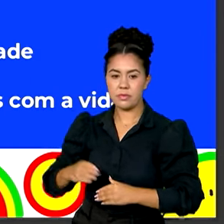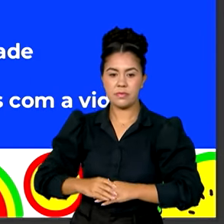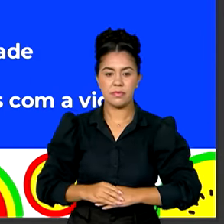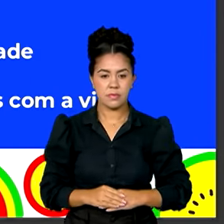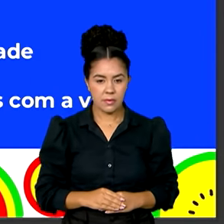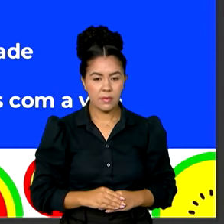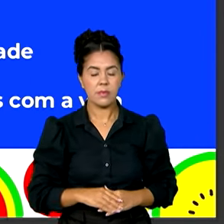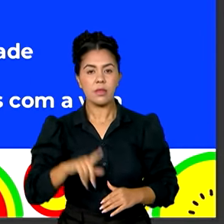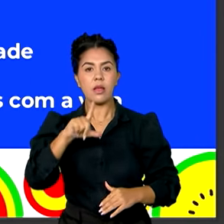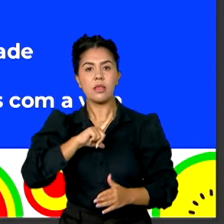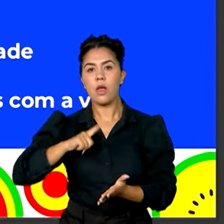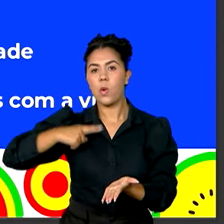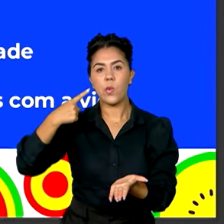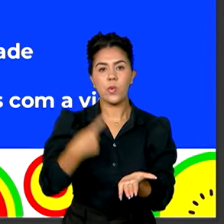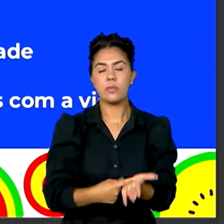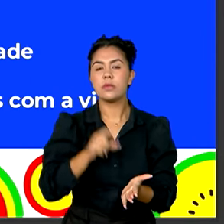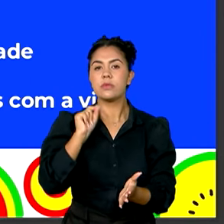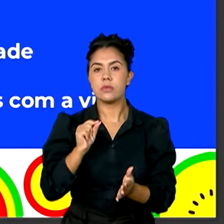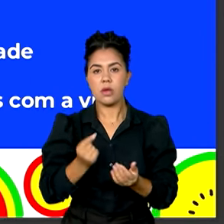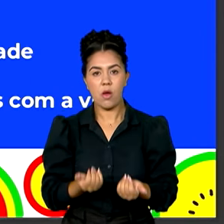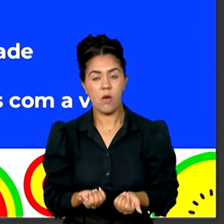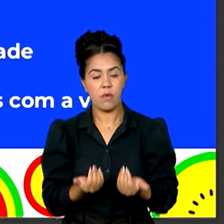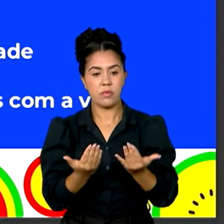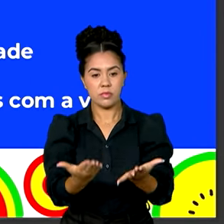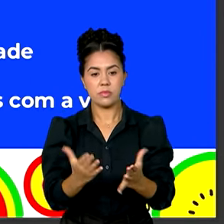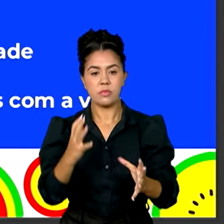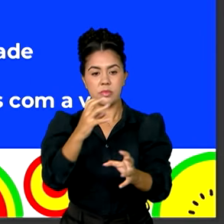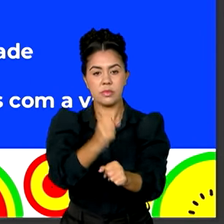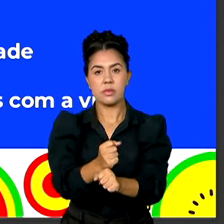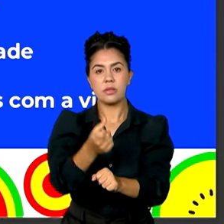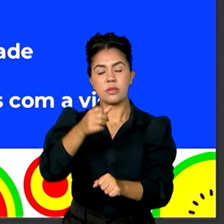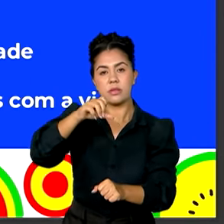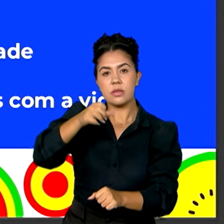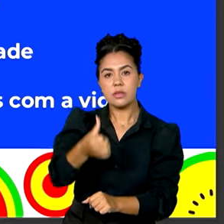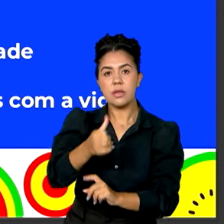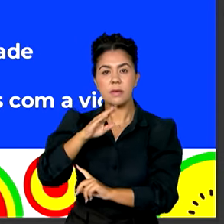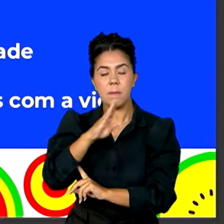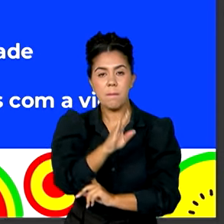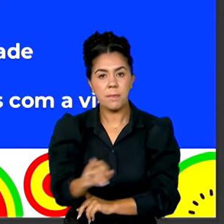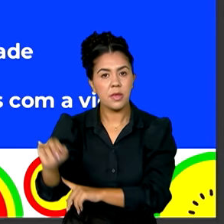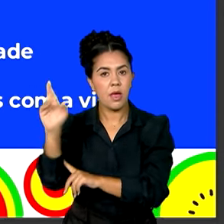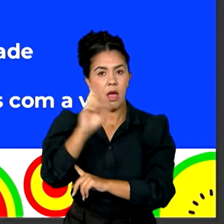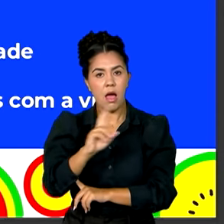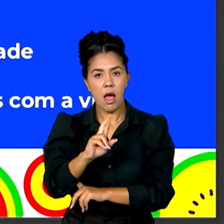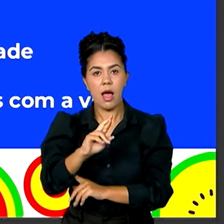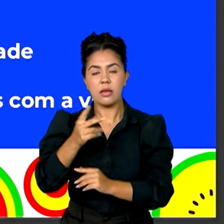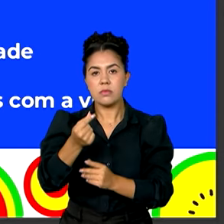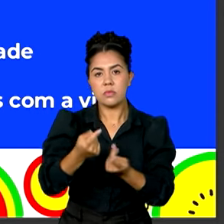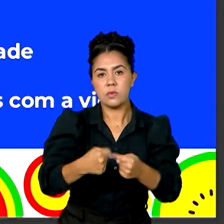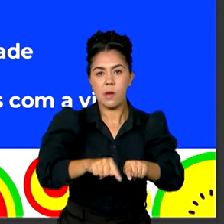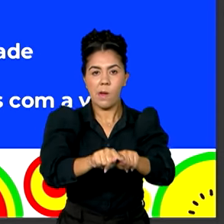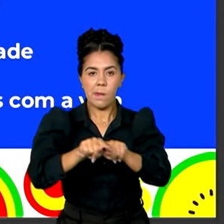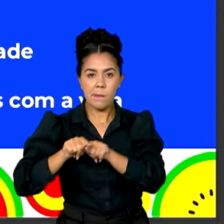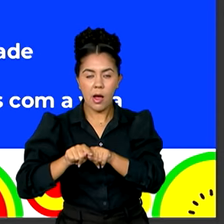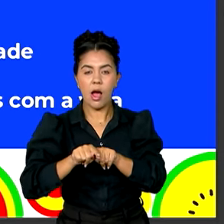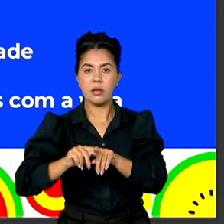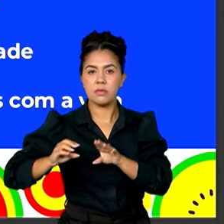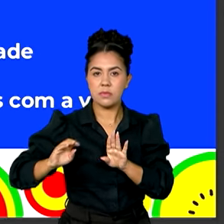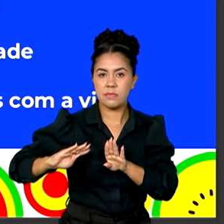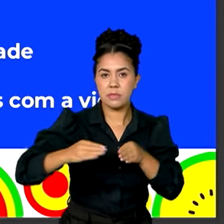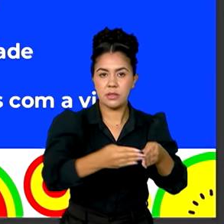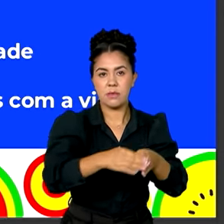destinar 6 bilhões em linha do Pronaf para a produção orgânica e ou agroecológica.